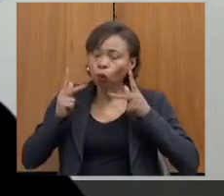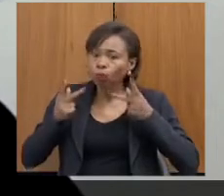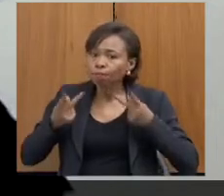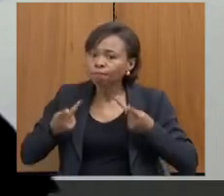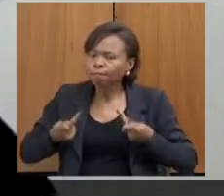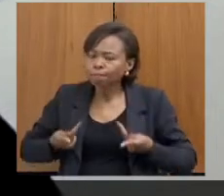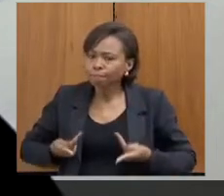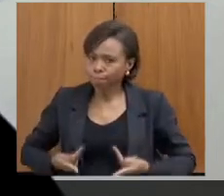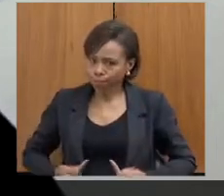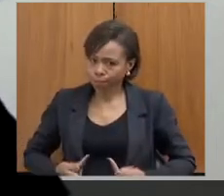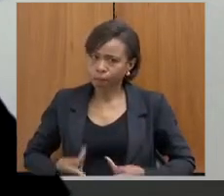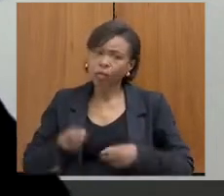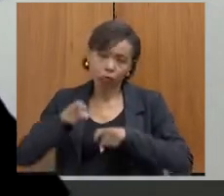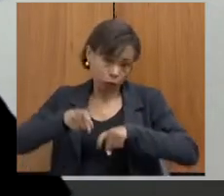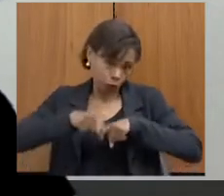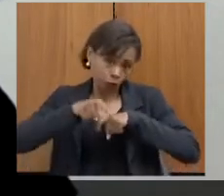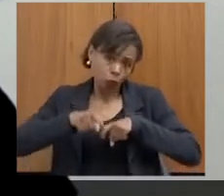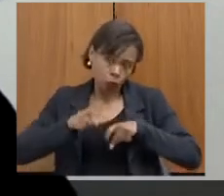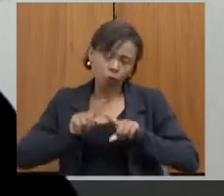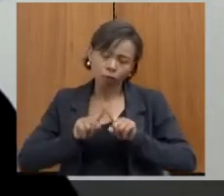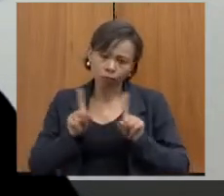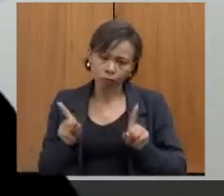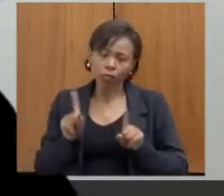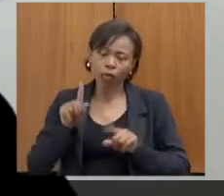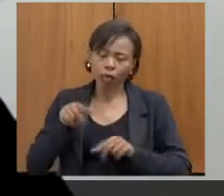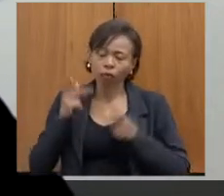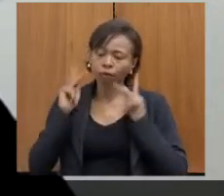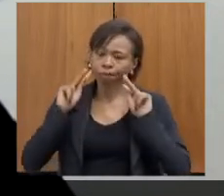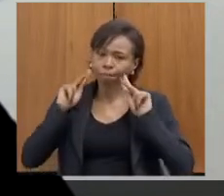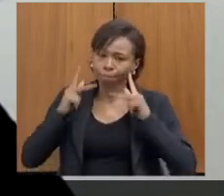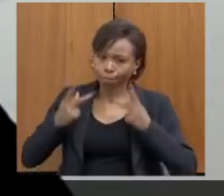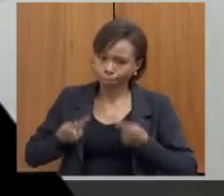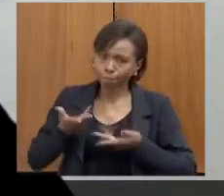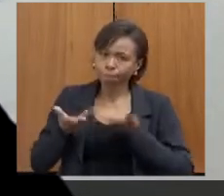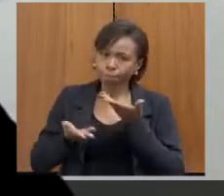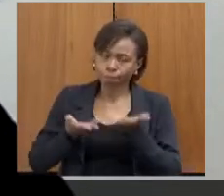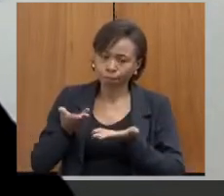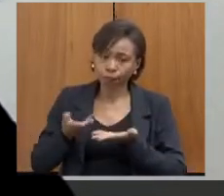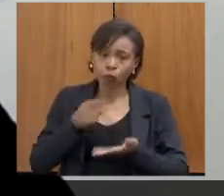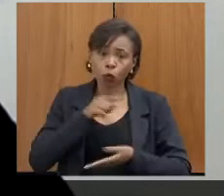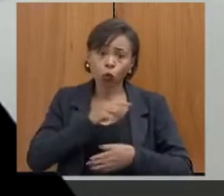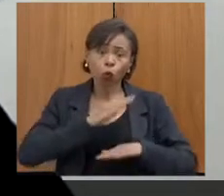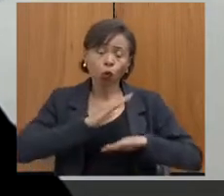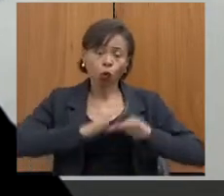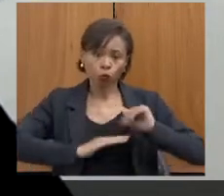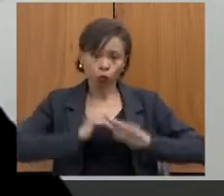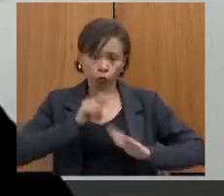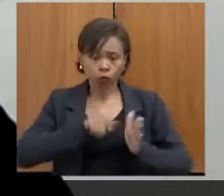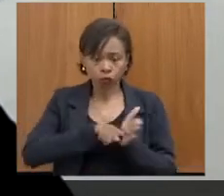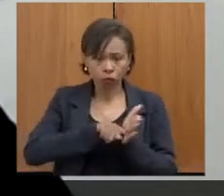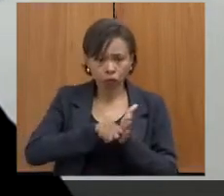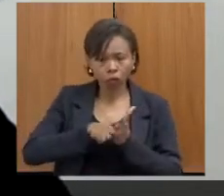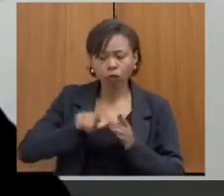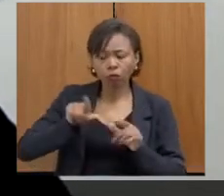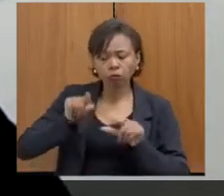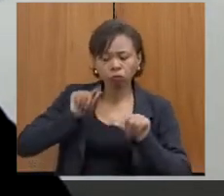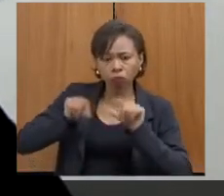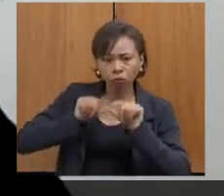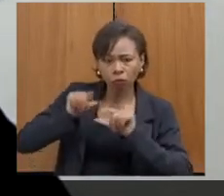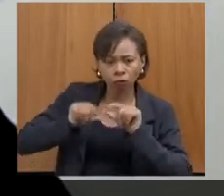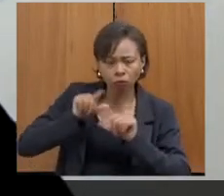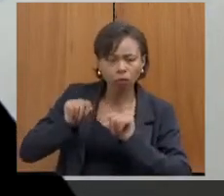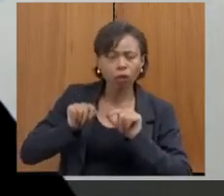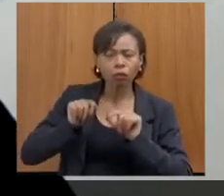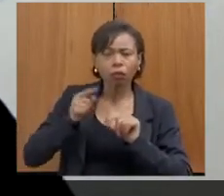de estarmos no interior. Os investigadores é que fazem a triagem, logo quando chega